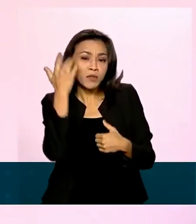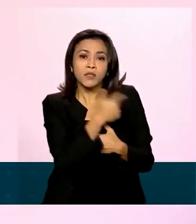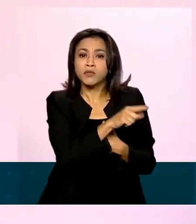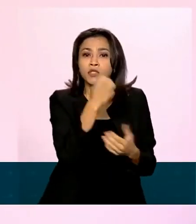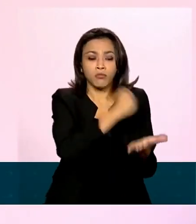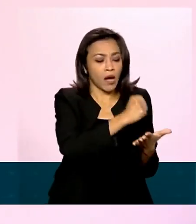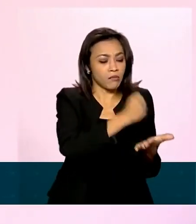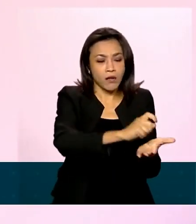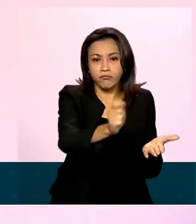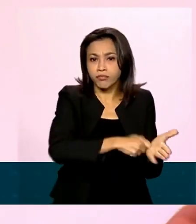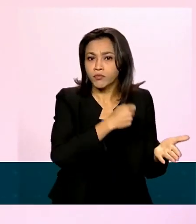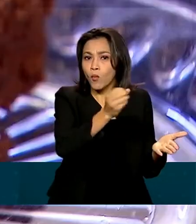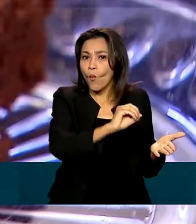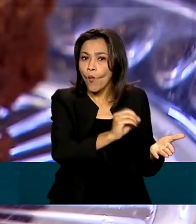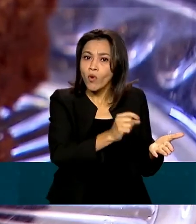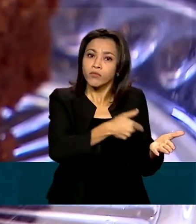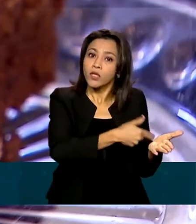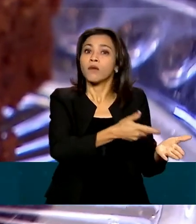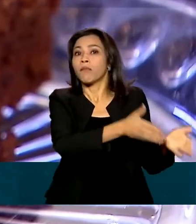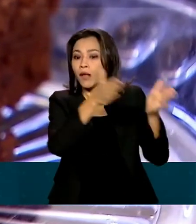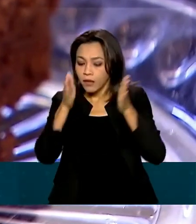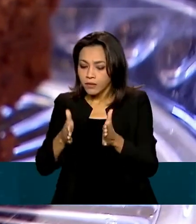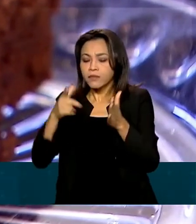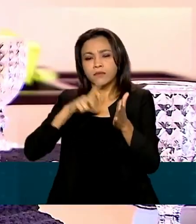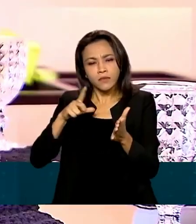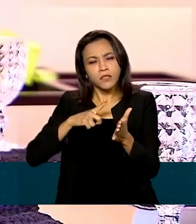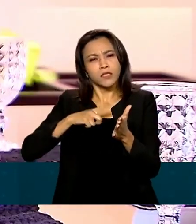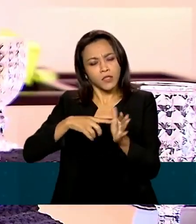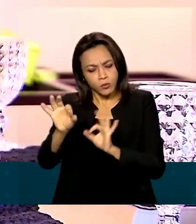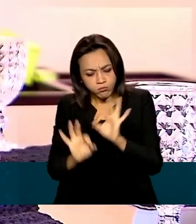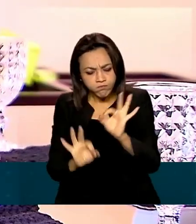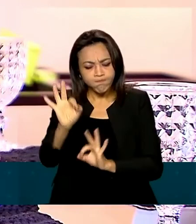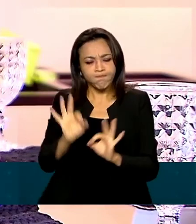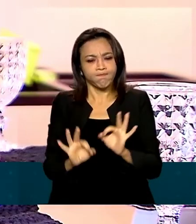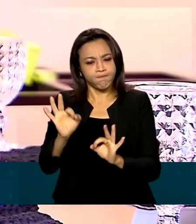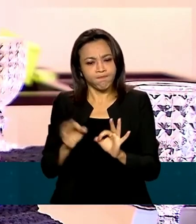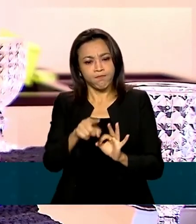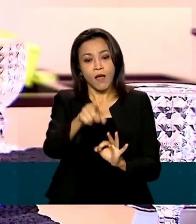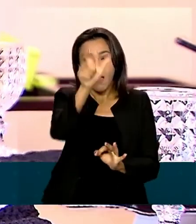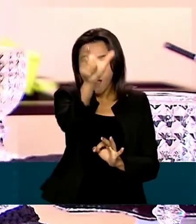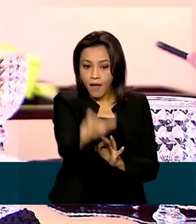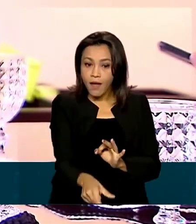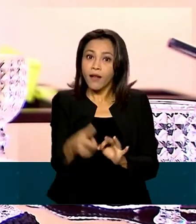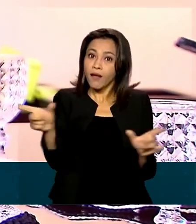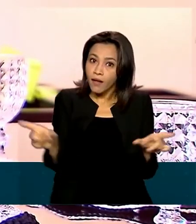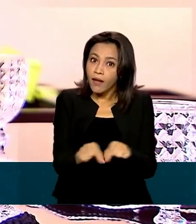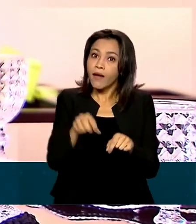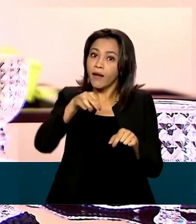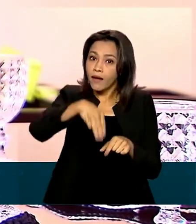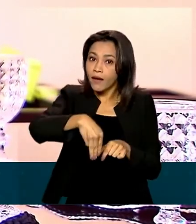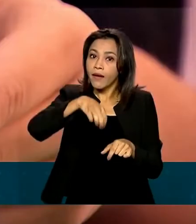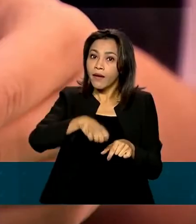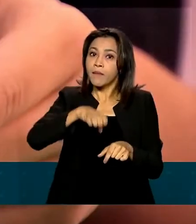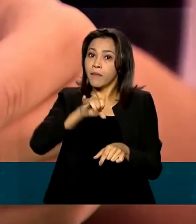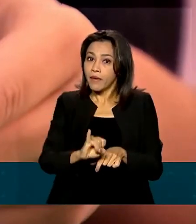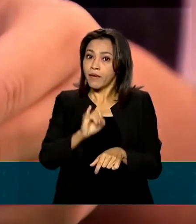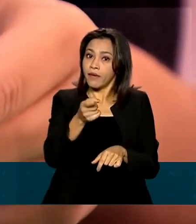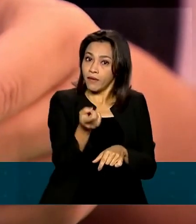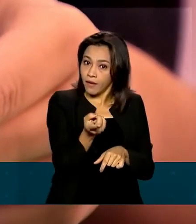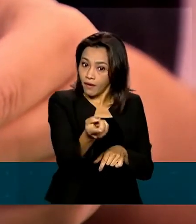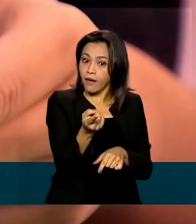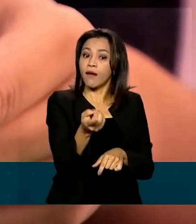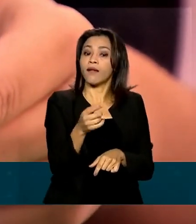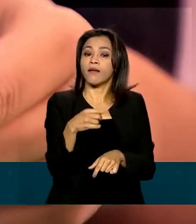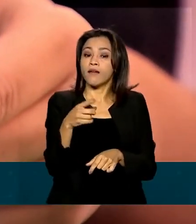autônomos e pequenos empreendedores no Brasil. A Ana Elisa se tornou microempreendedora individual. Ela